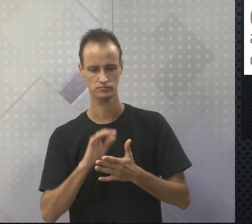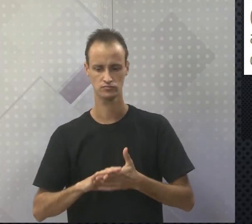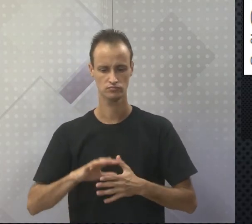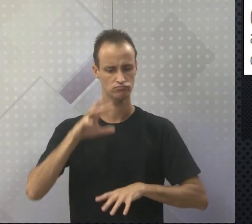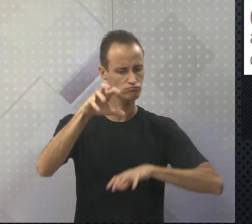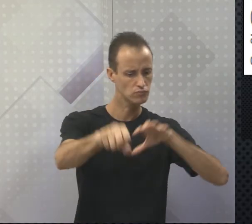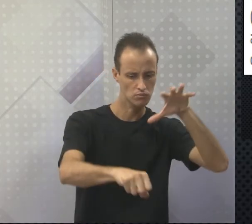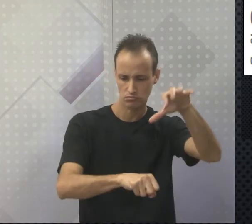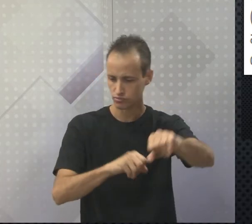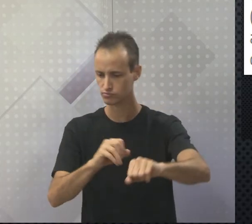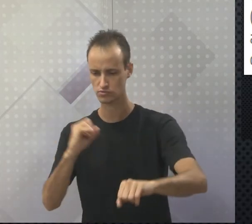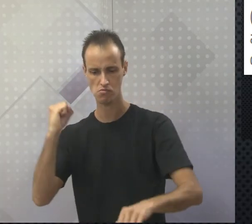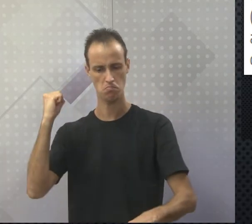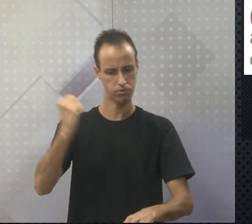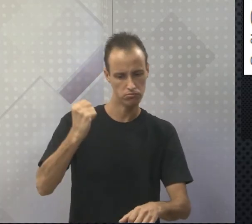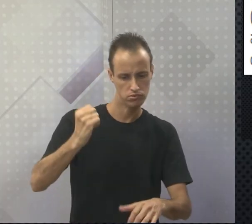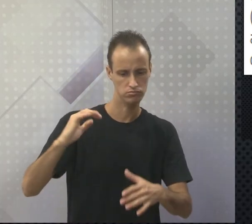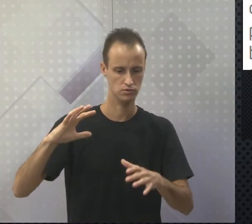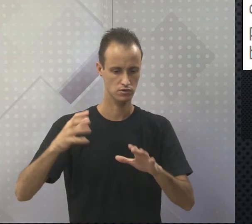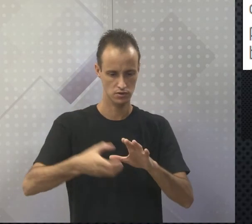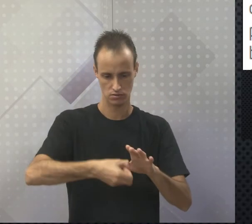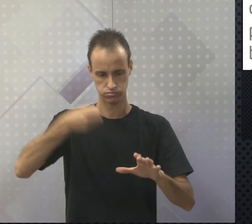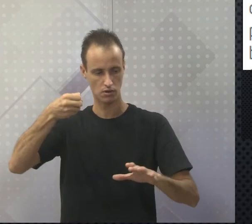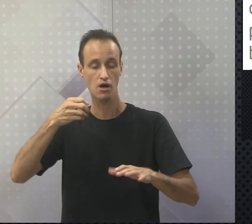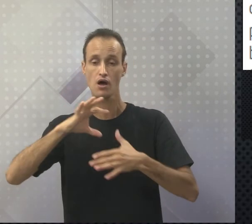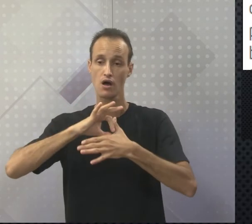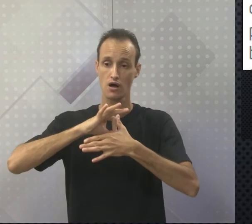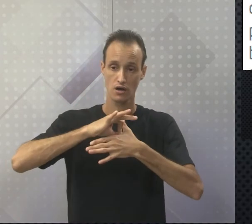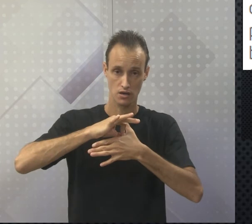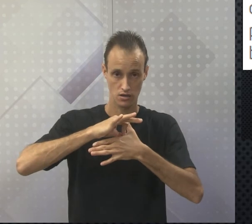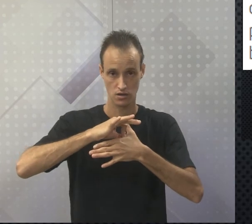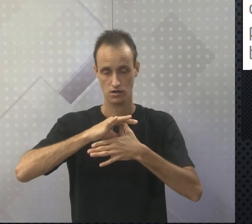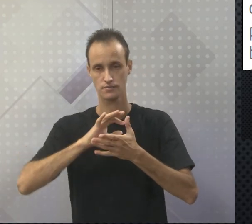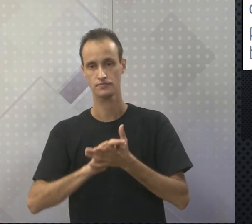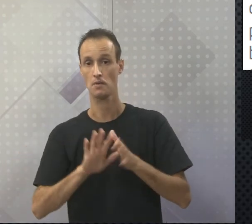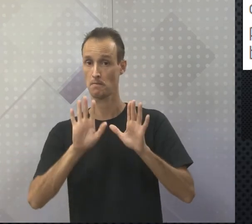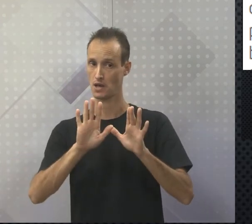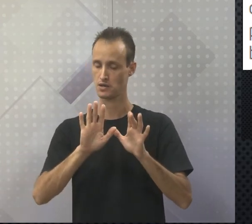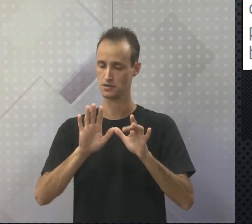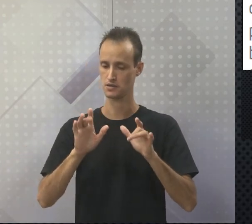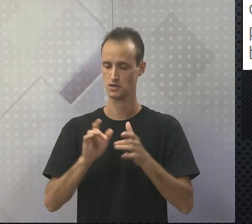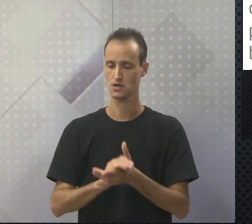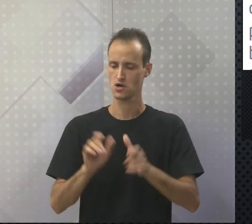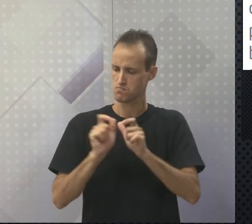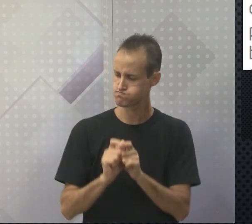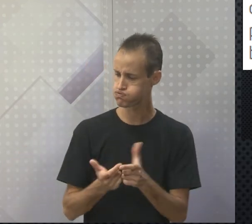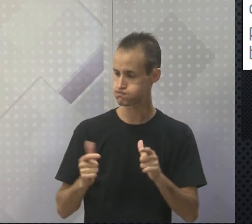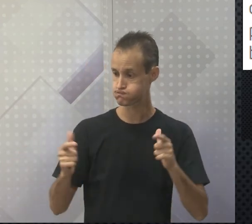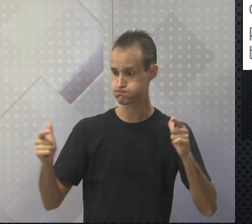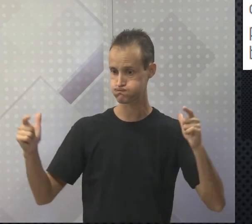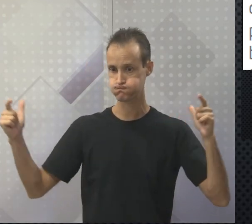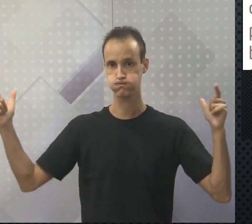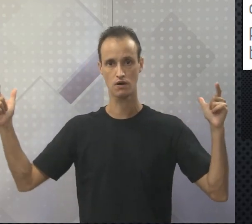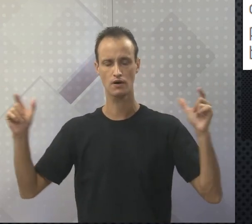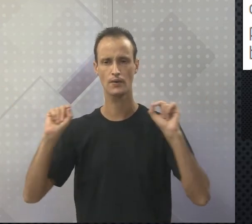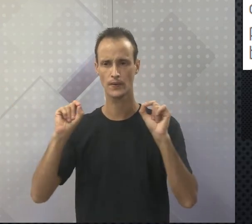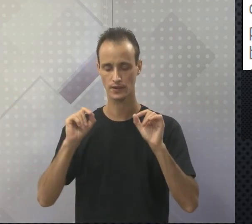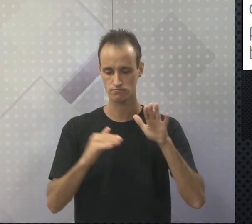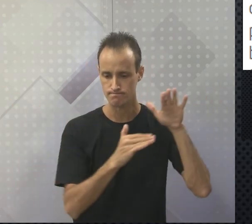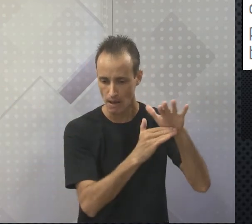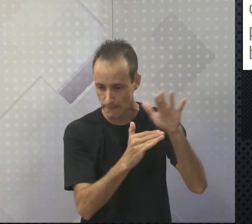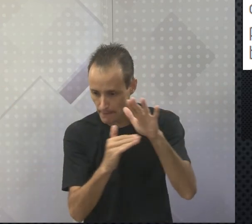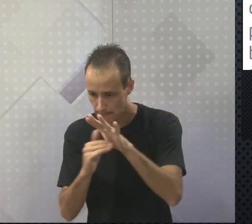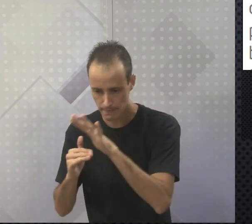abate, né? Para a obtenção de carne e o couro. Já na pecuária intensiva, o animal já é muito bem